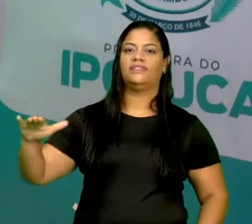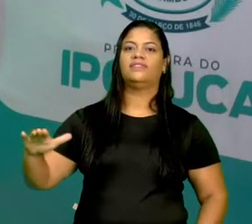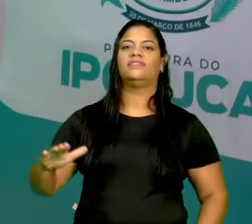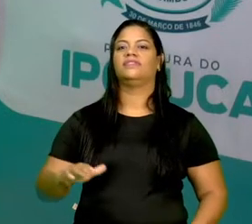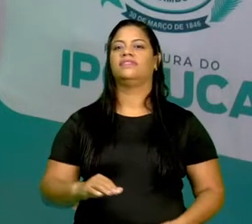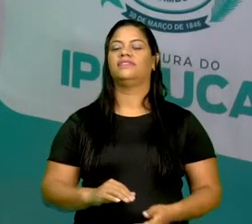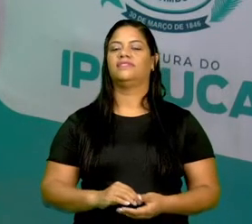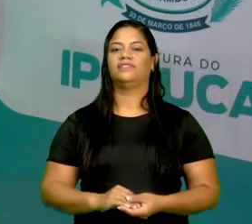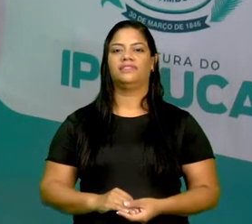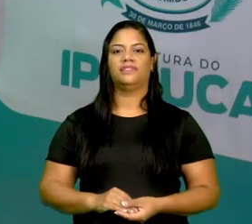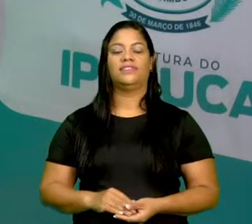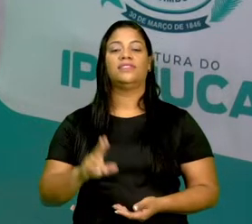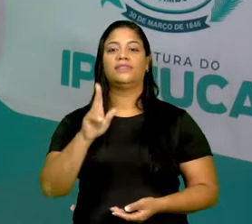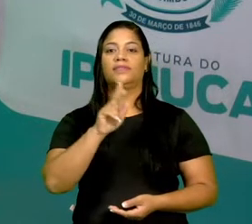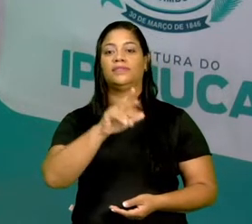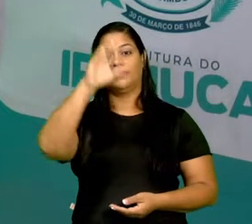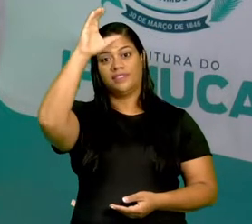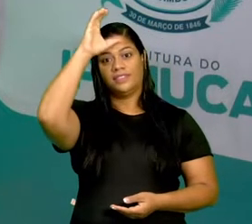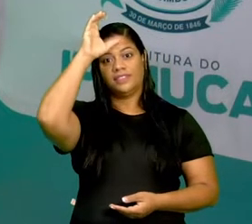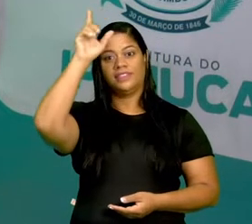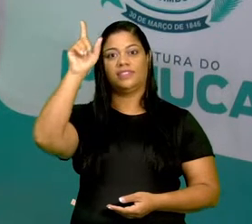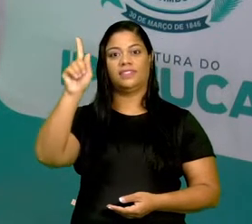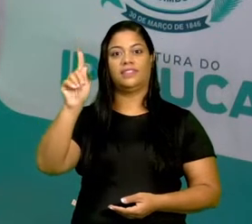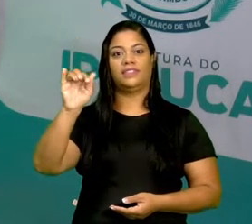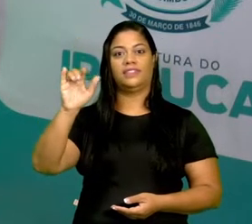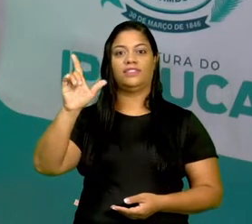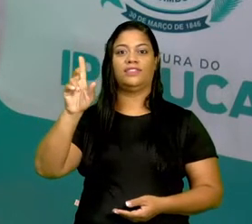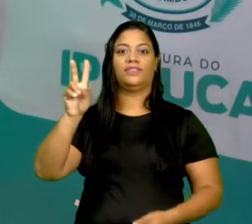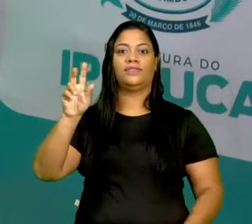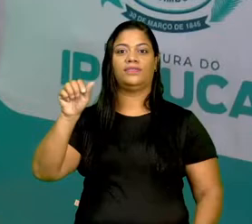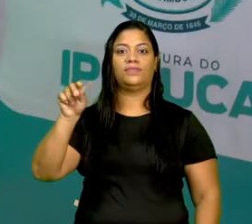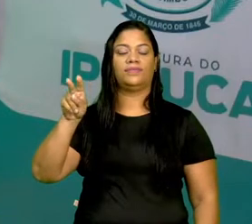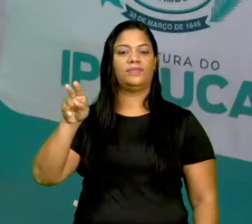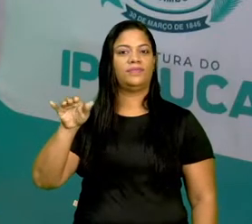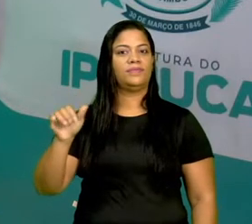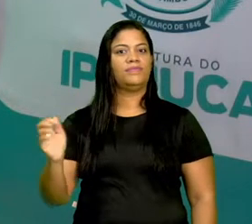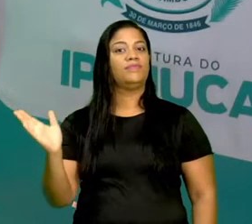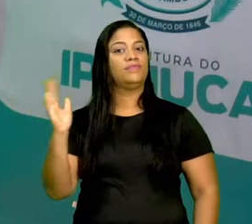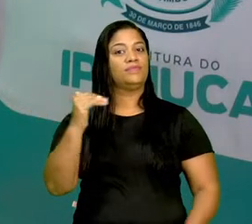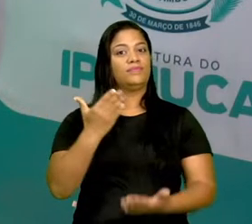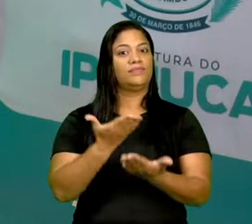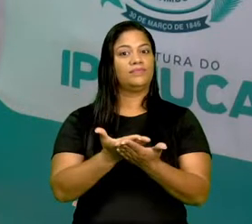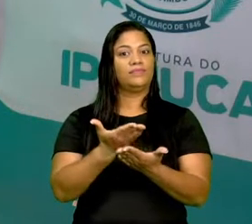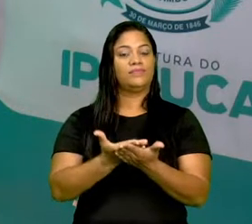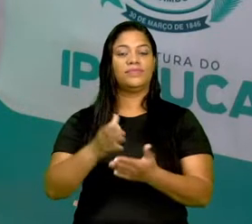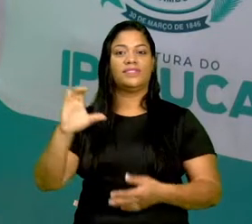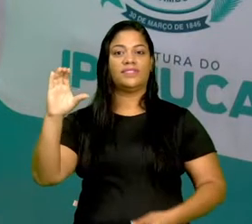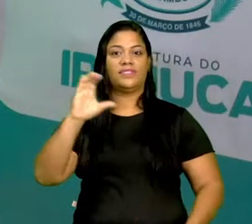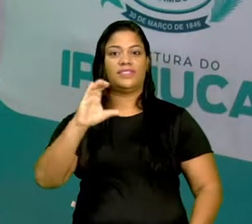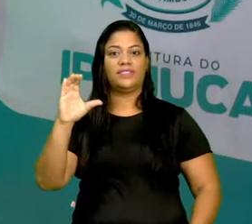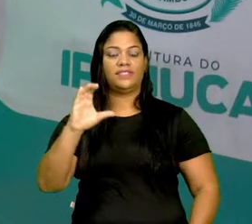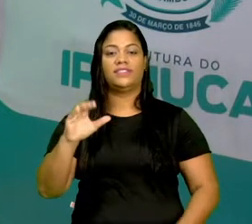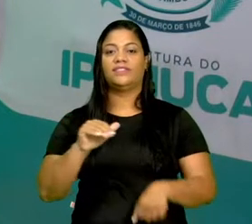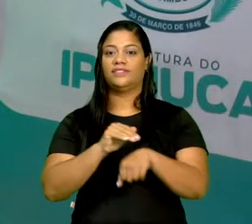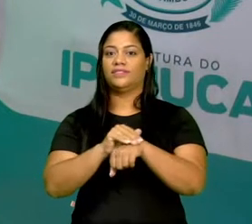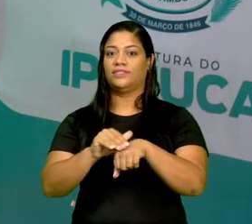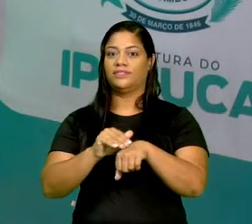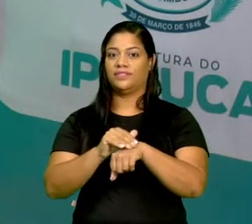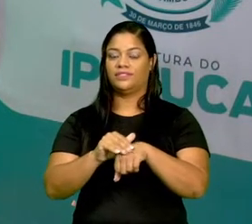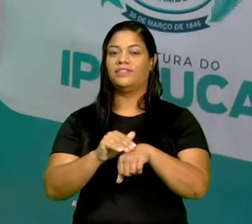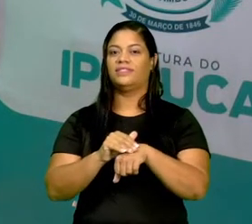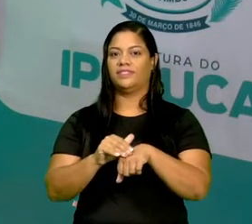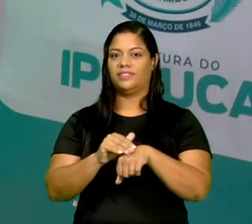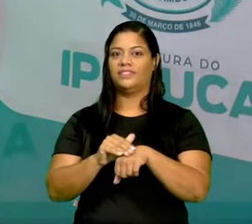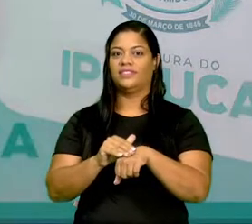Aqui quem fala é a tia Gilvânia e vamos para mais uma aula de ciência na qual iremos falar sobre